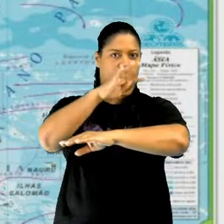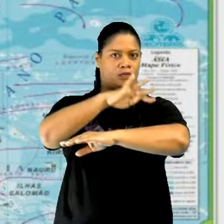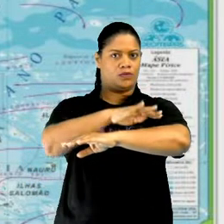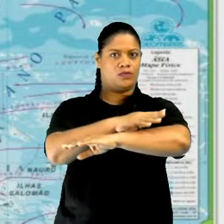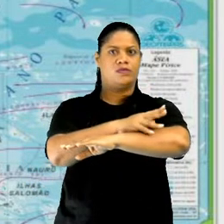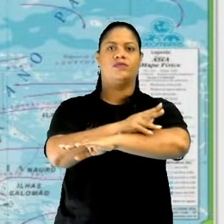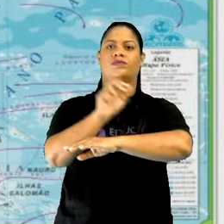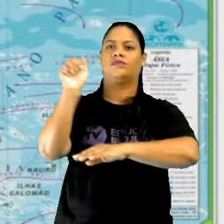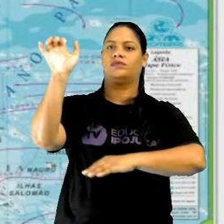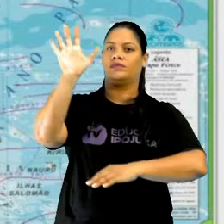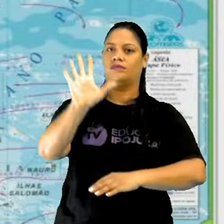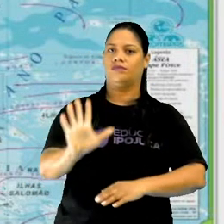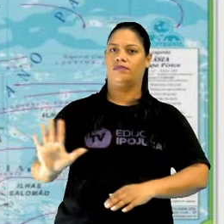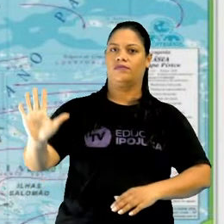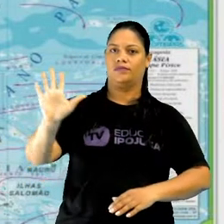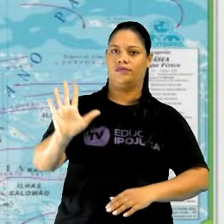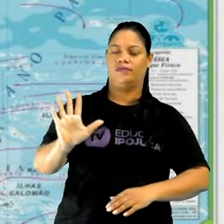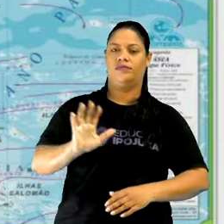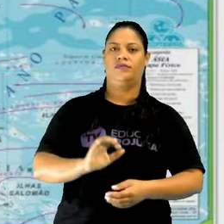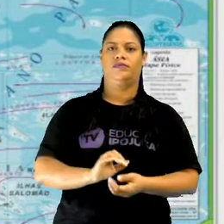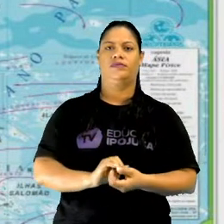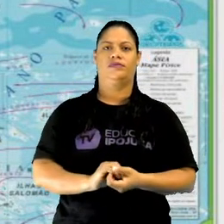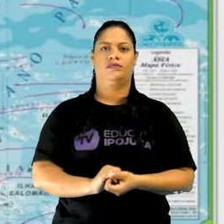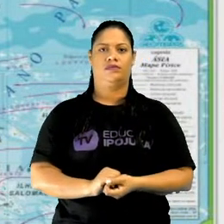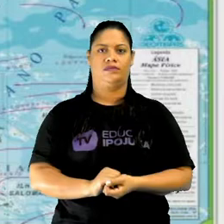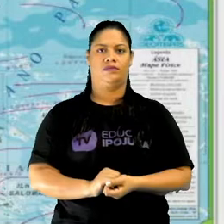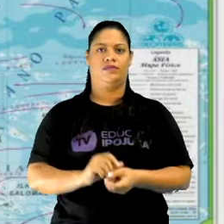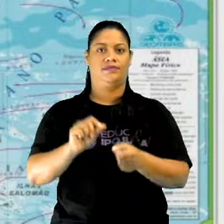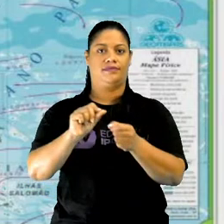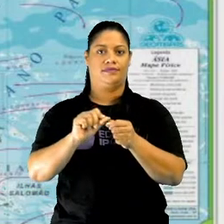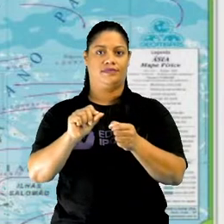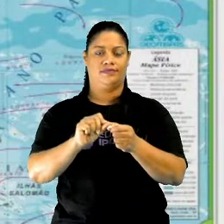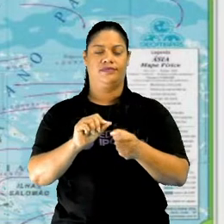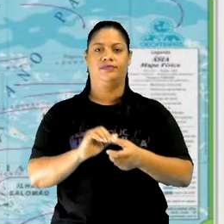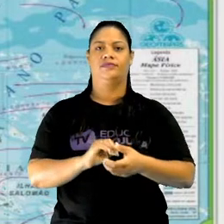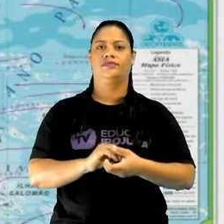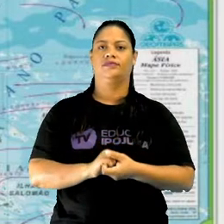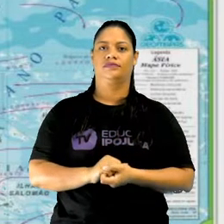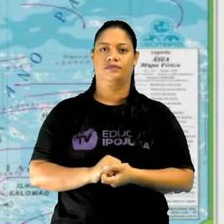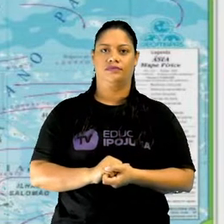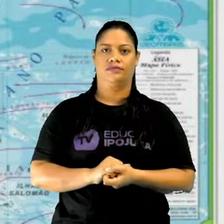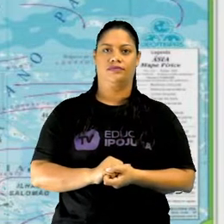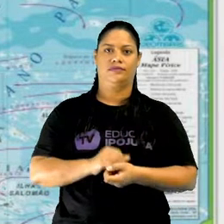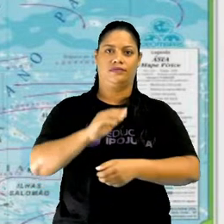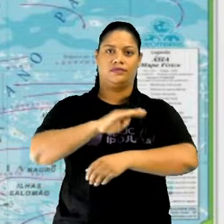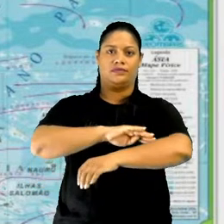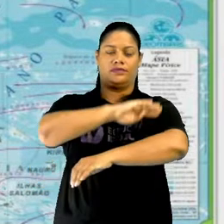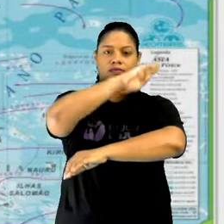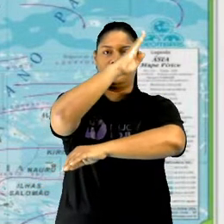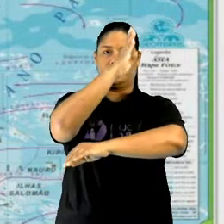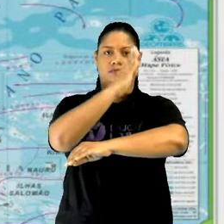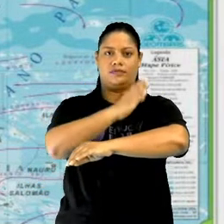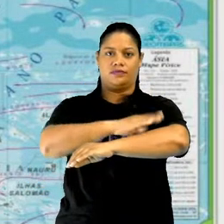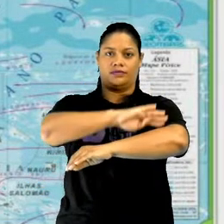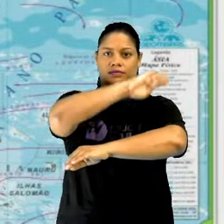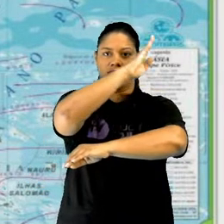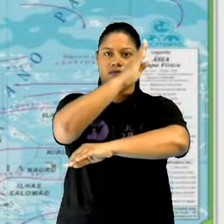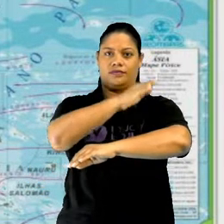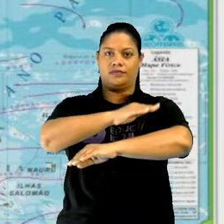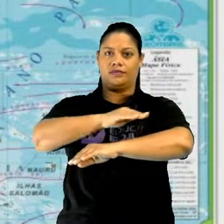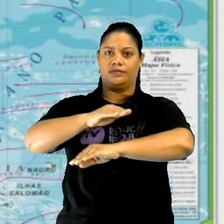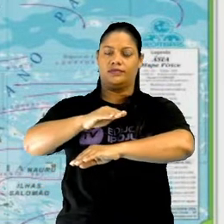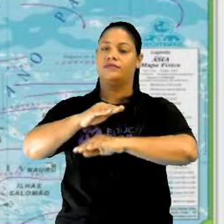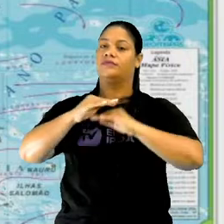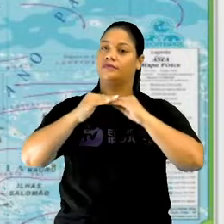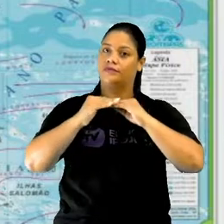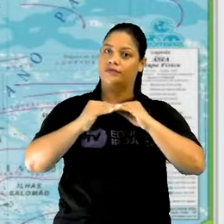gente está vendo aqui que o relevo asiático, ele é composto por planaltos e planícies, assim como todas as regiões.